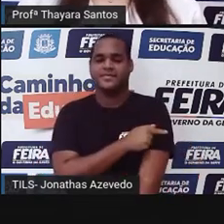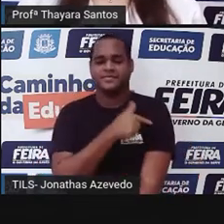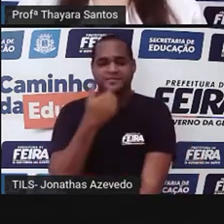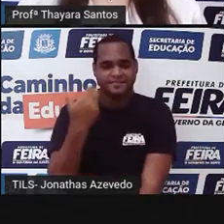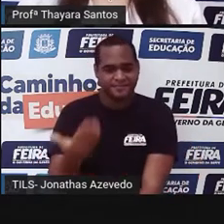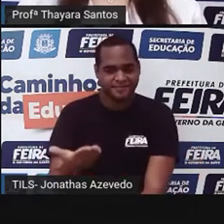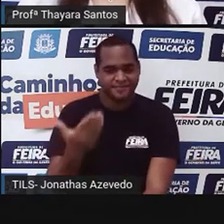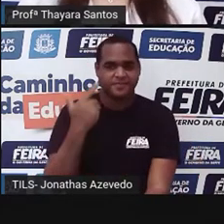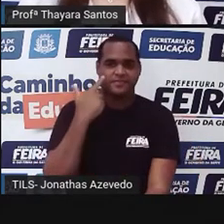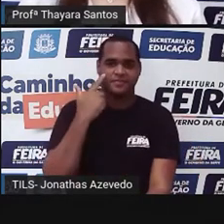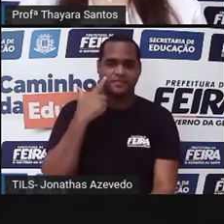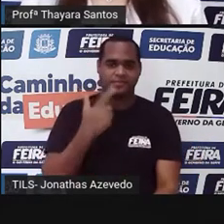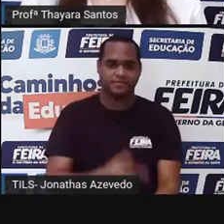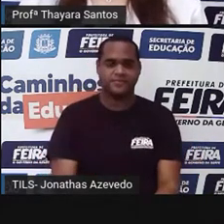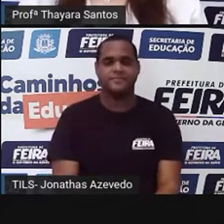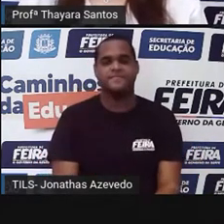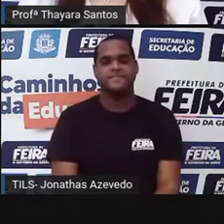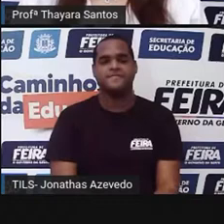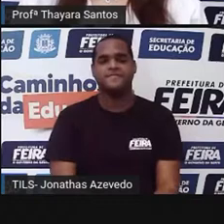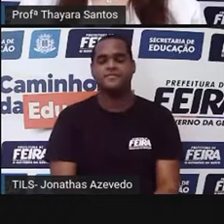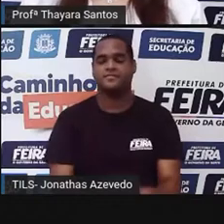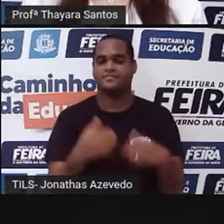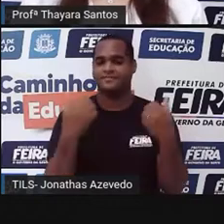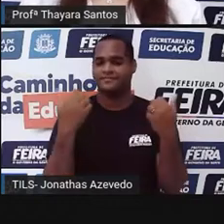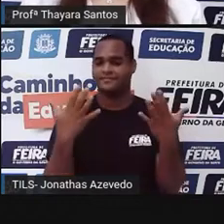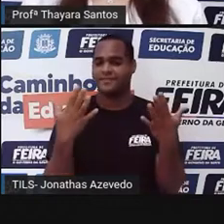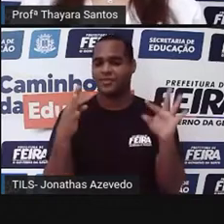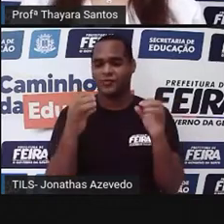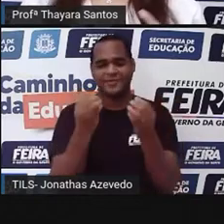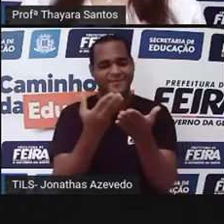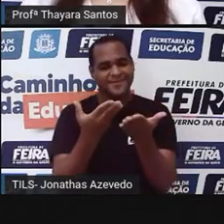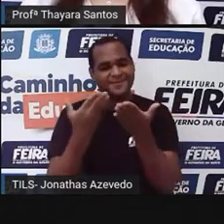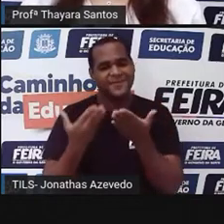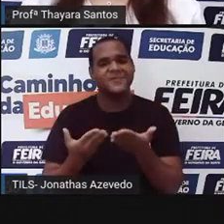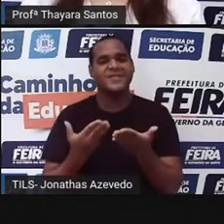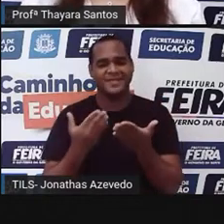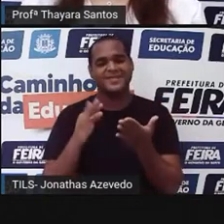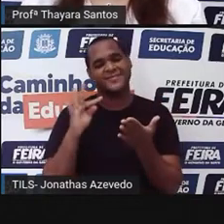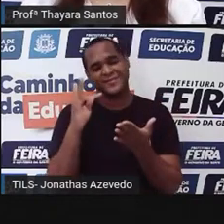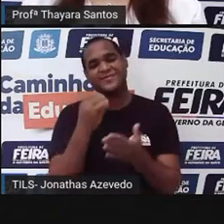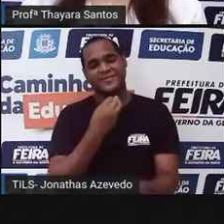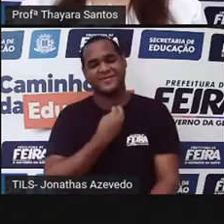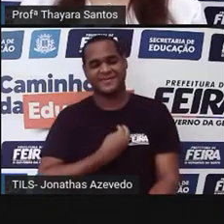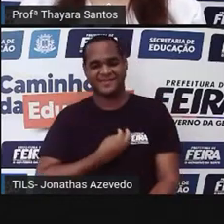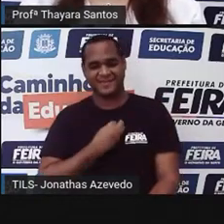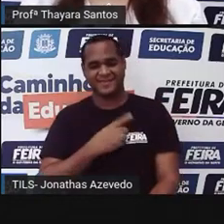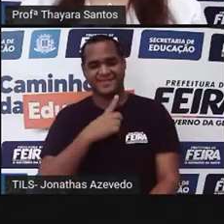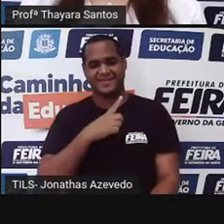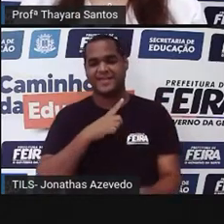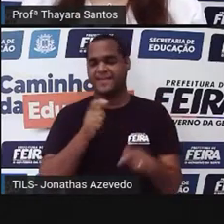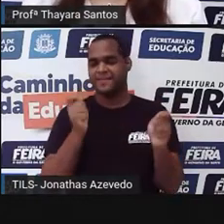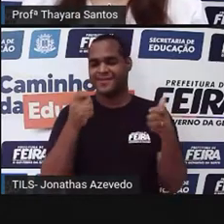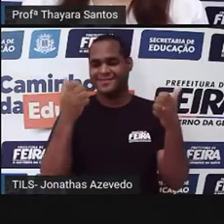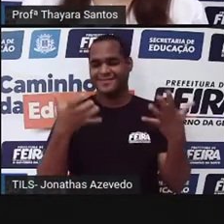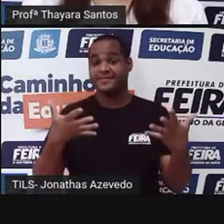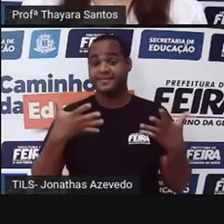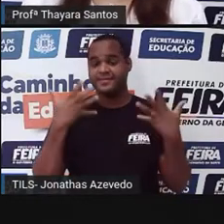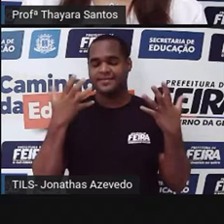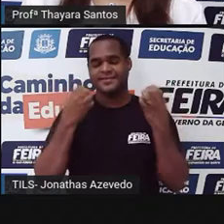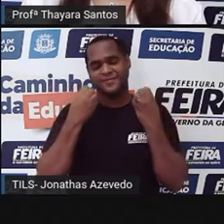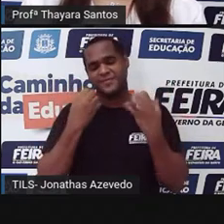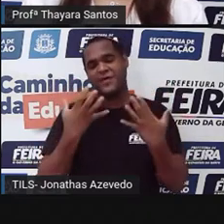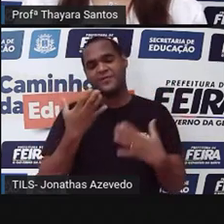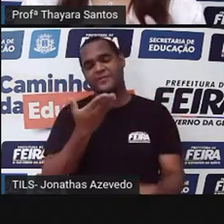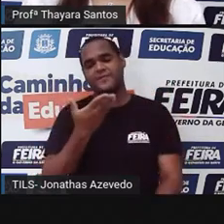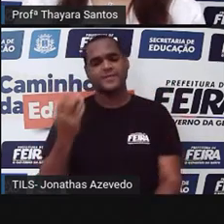Vamos lá! Antes de tudo, sejam todos vocês que estão aí do outro lado muito bem-vindos de novo. Para a gente é uma alegria enorme ter vocês